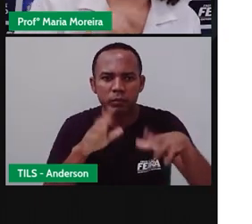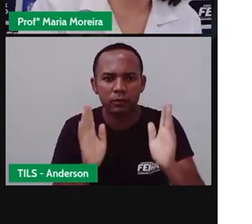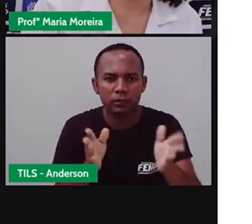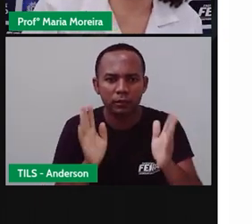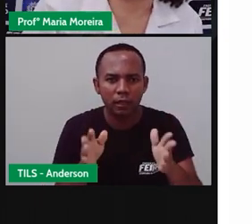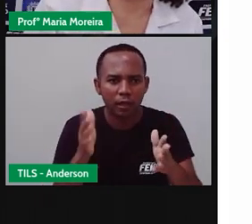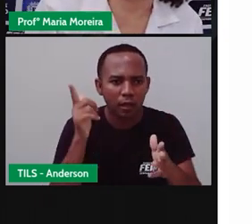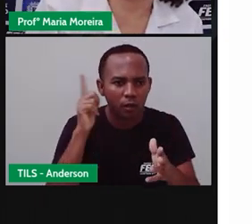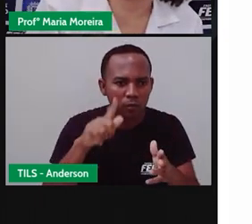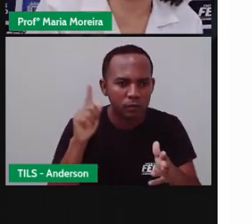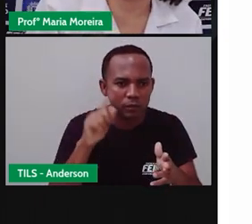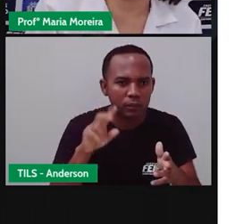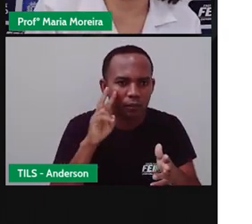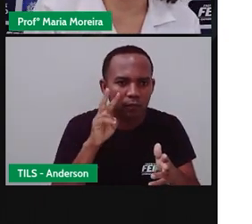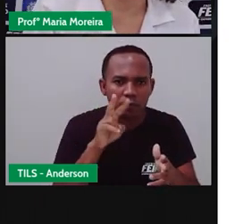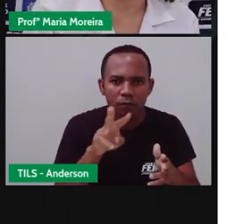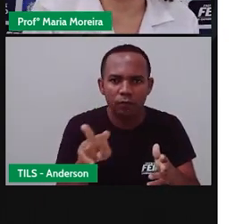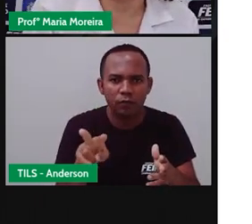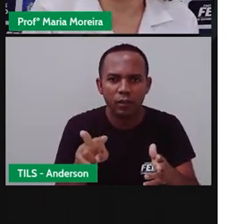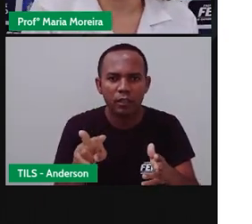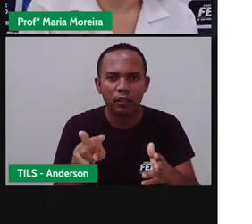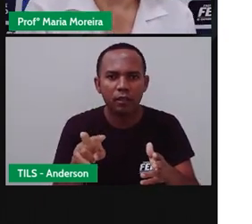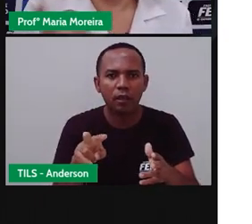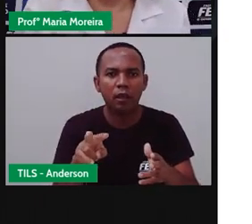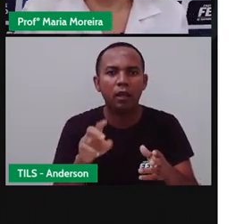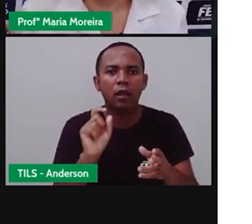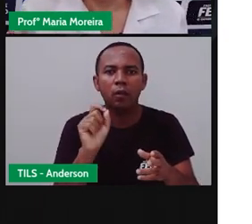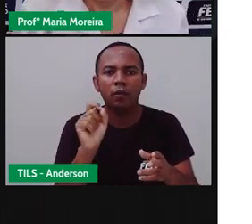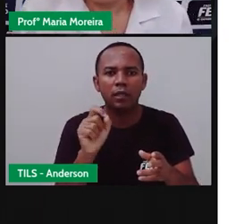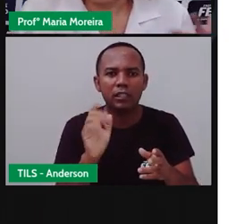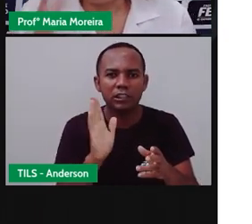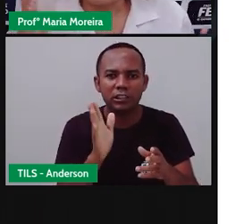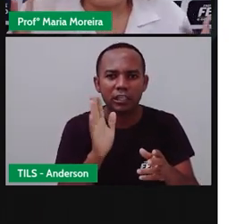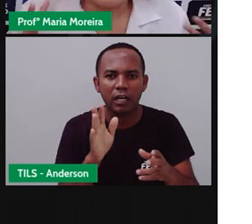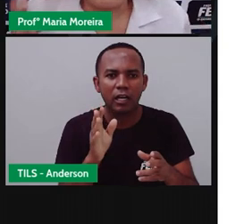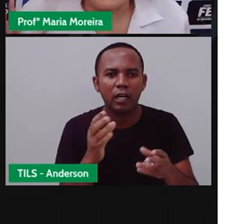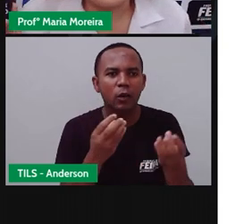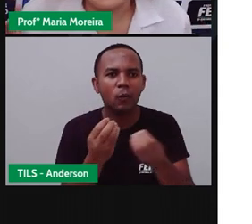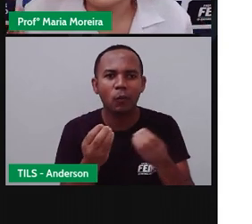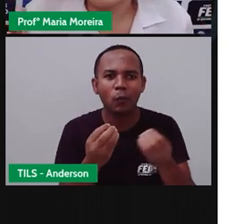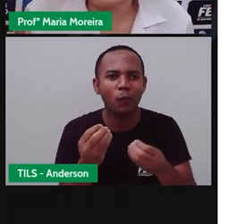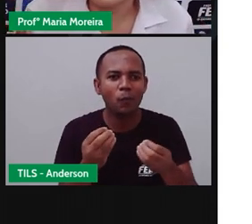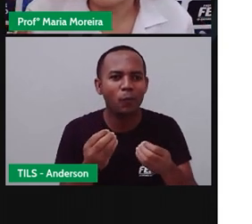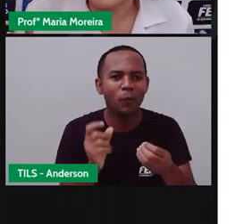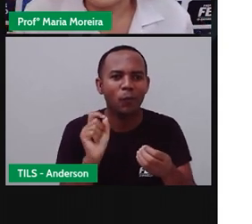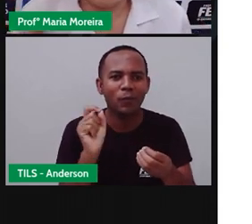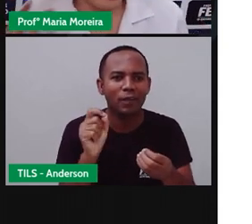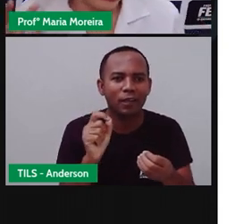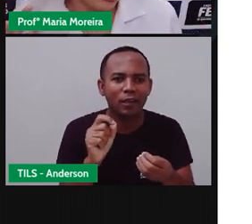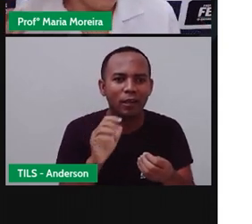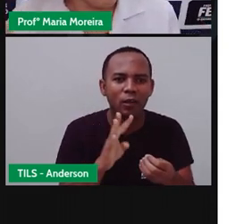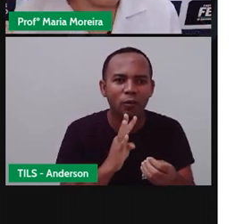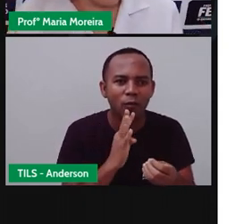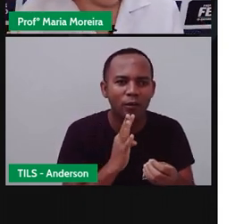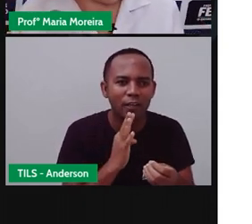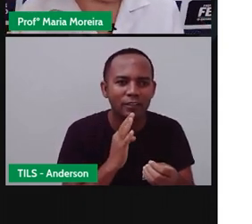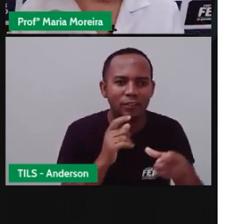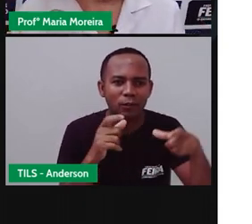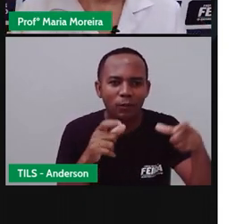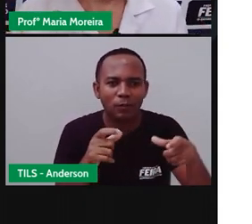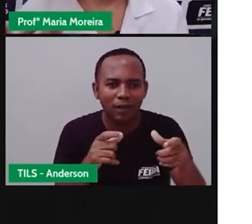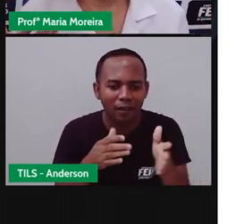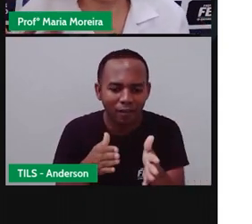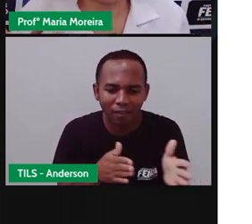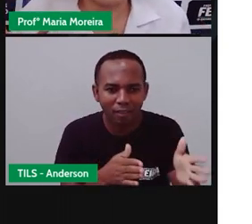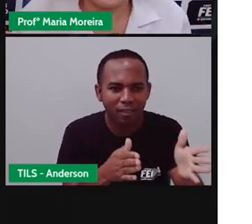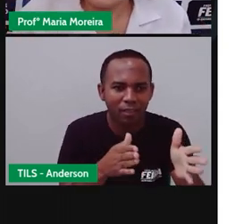Quem na zona rural, que tem o costume de vir na zona urbana? E aí, quais são os tipos de paisagem que vocês conhecem? Um rio? Praia?